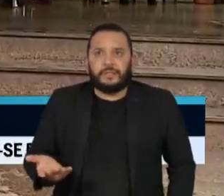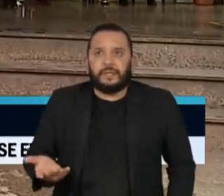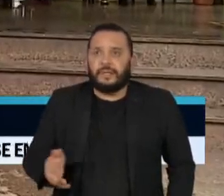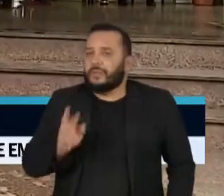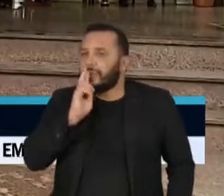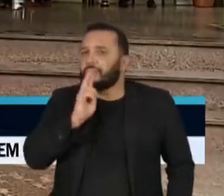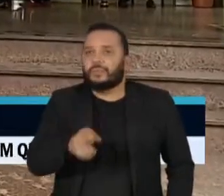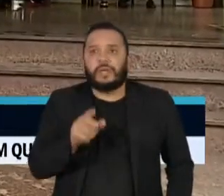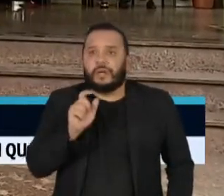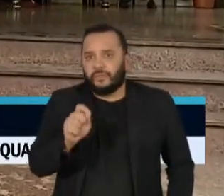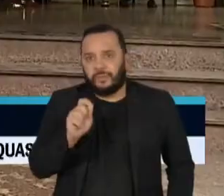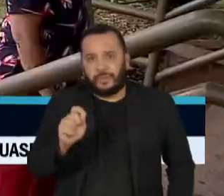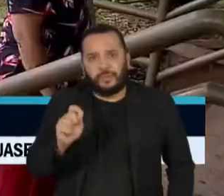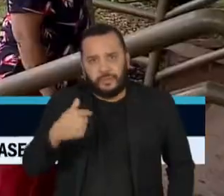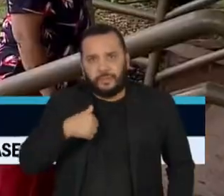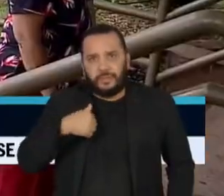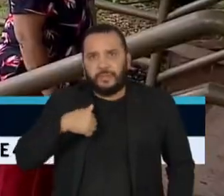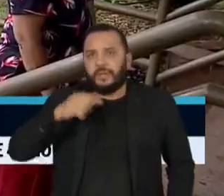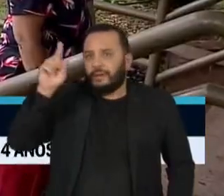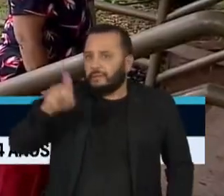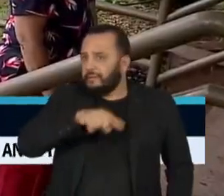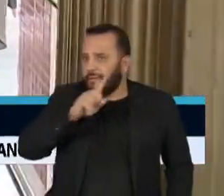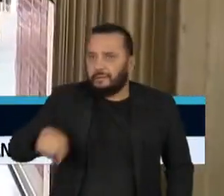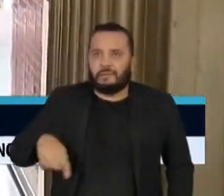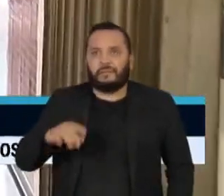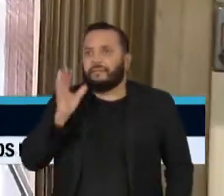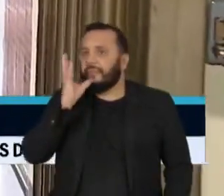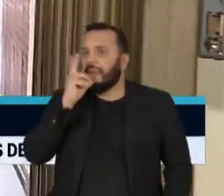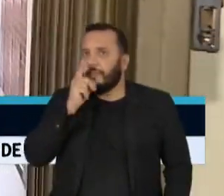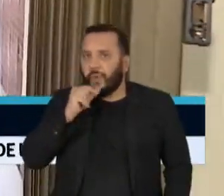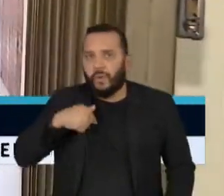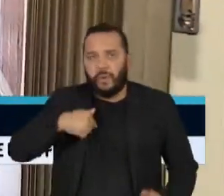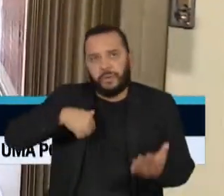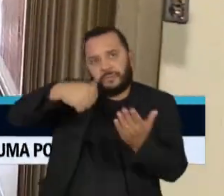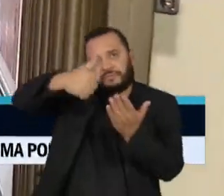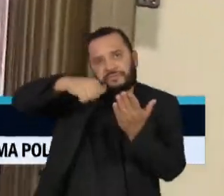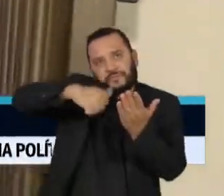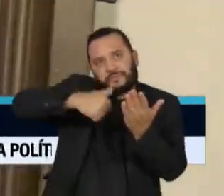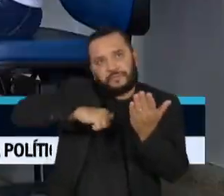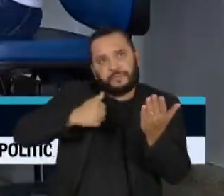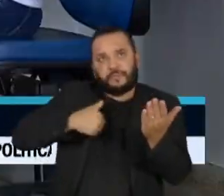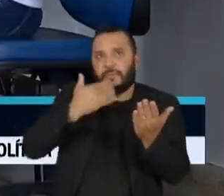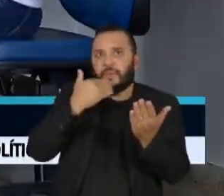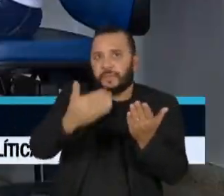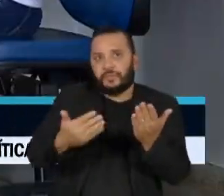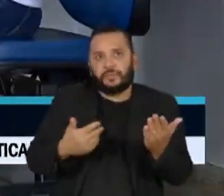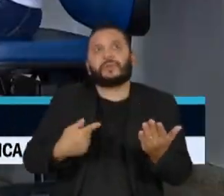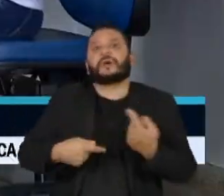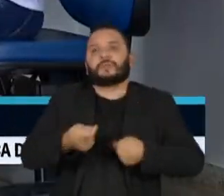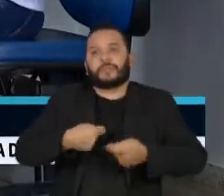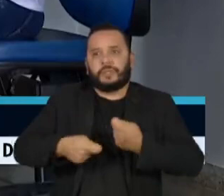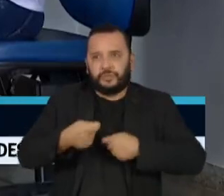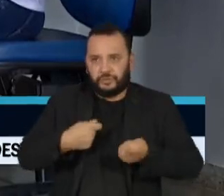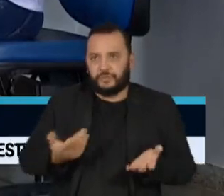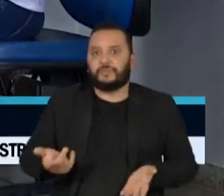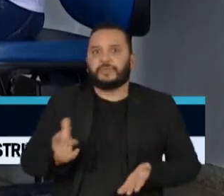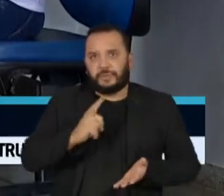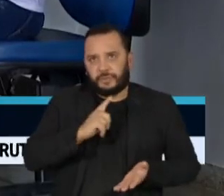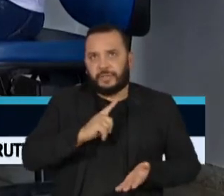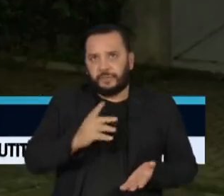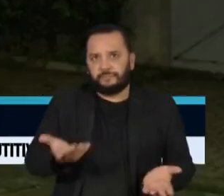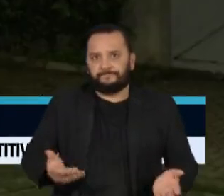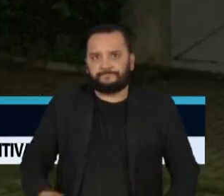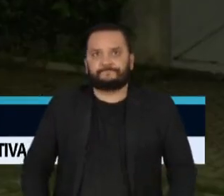num número maior de indeferimentos ou de demora mesmo na apreciação do pedido administrativo que estava sendo feito ali pelos